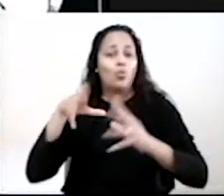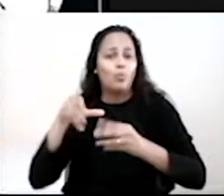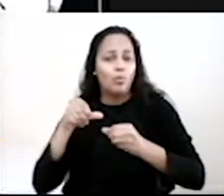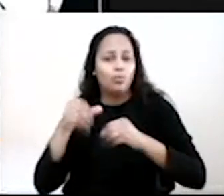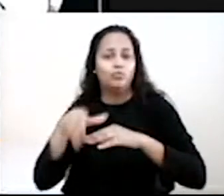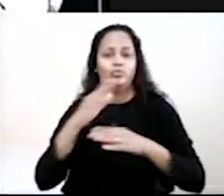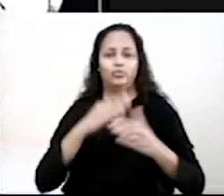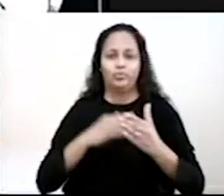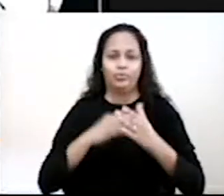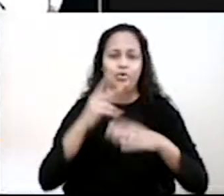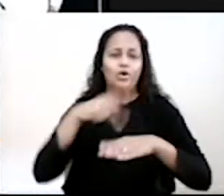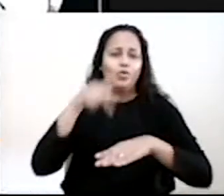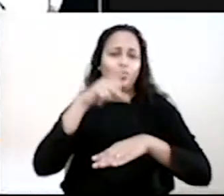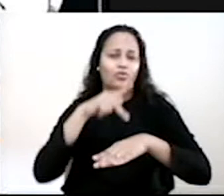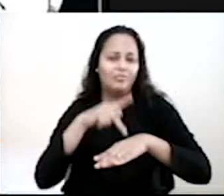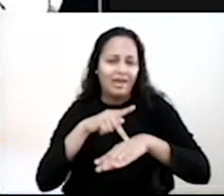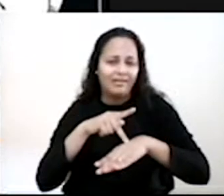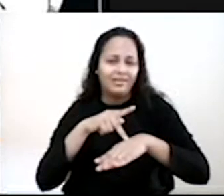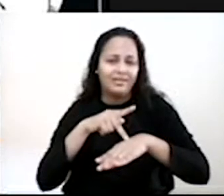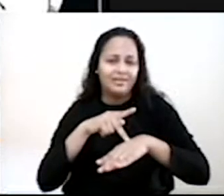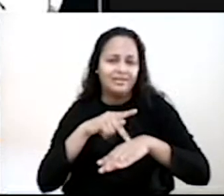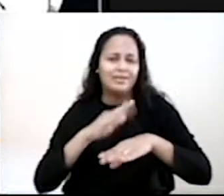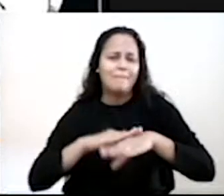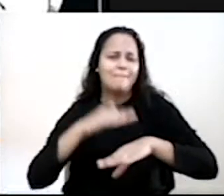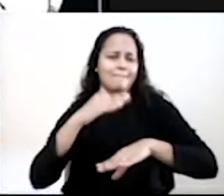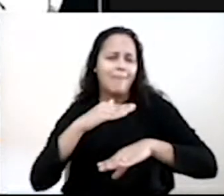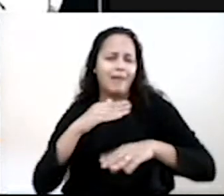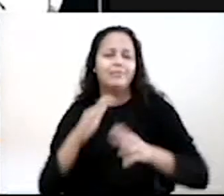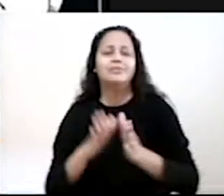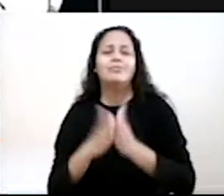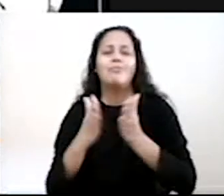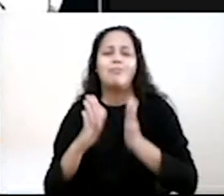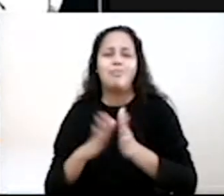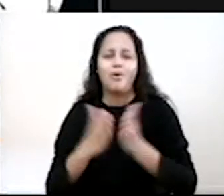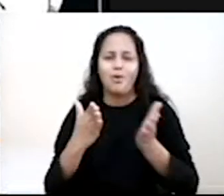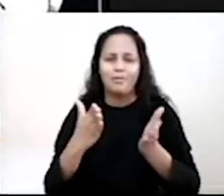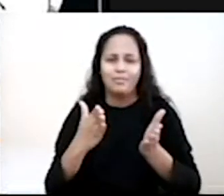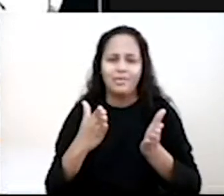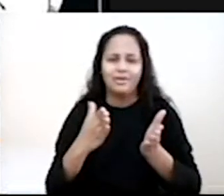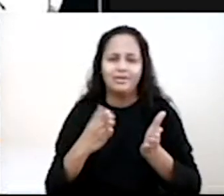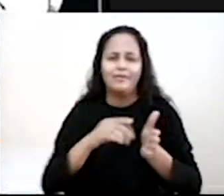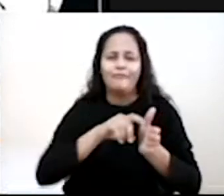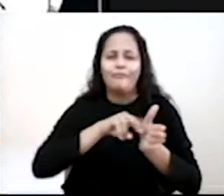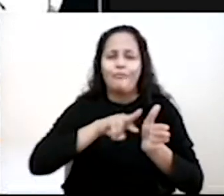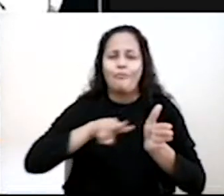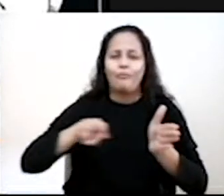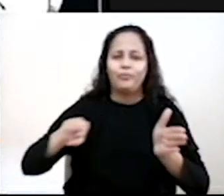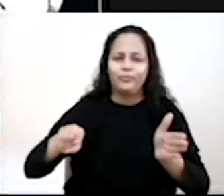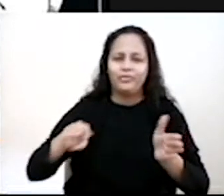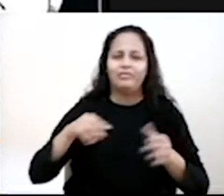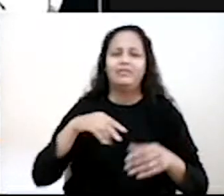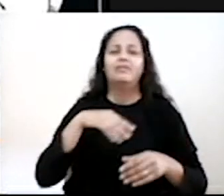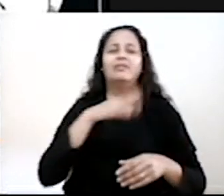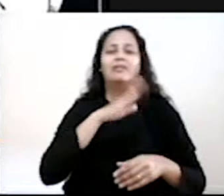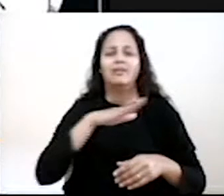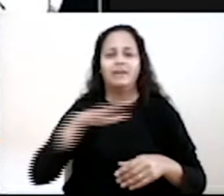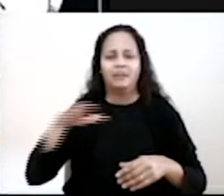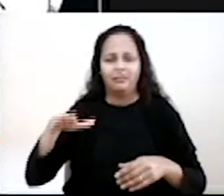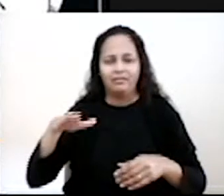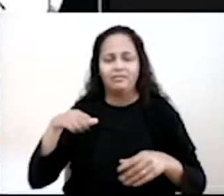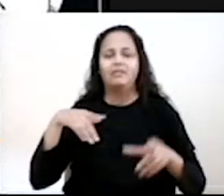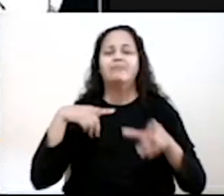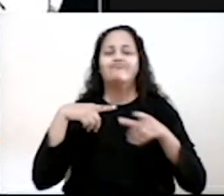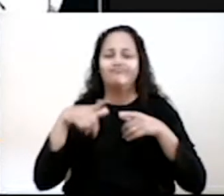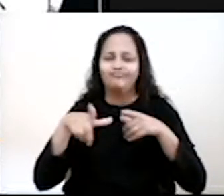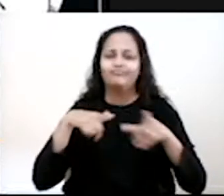Infelizmente, nos países mais pobres nós encontramos uma maior quantidade de pessoas, de crianças, que trabalham,